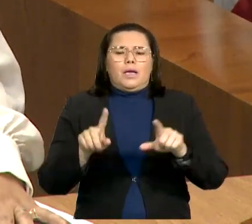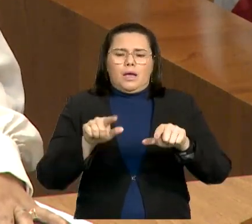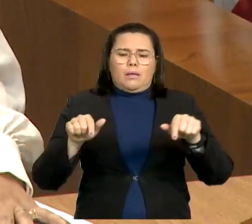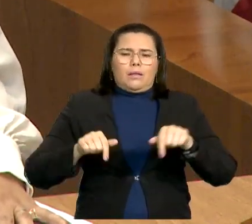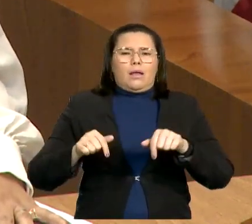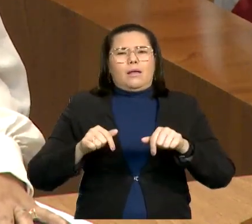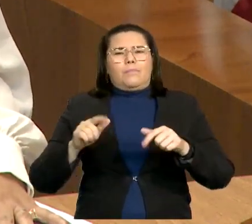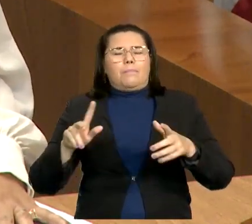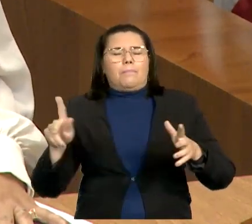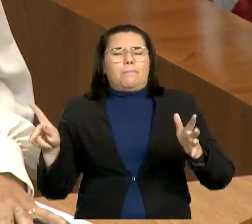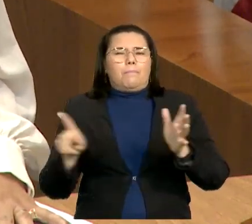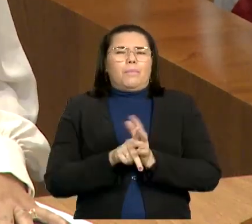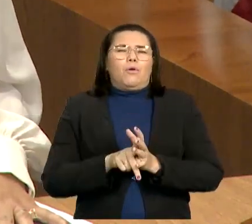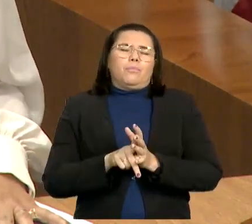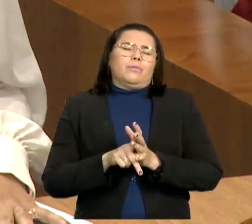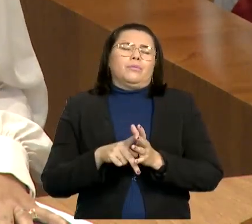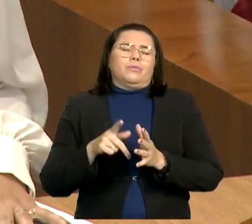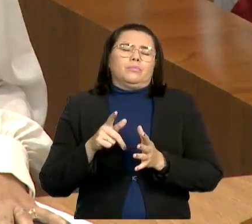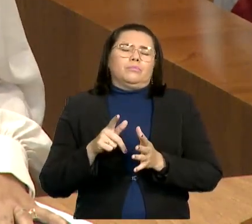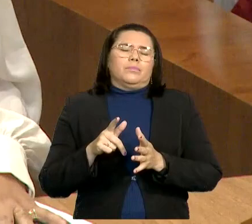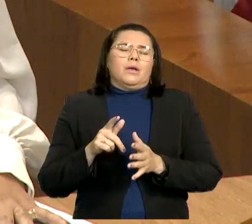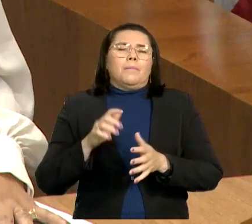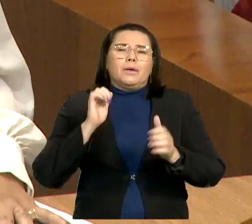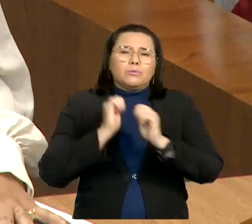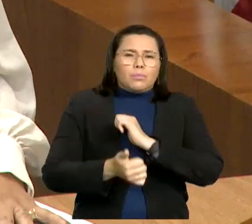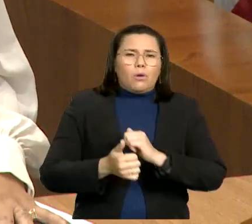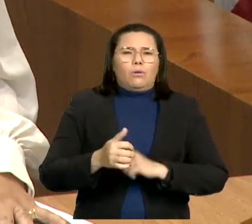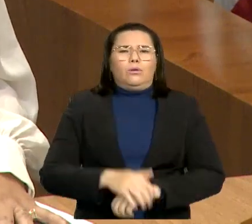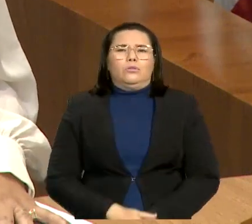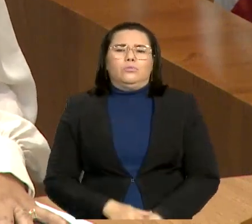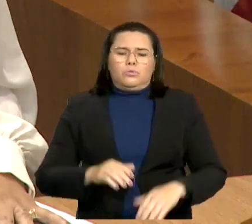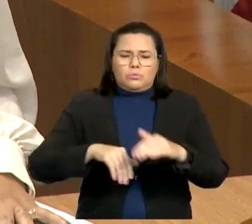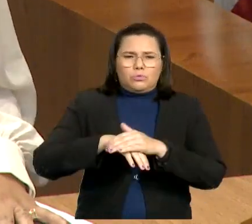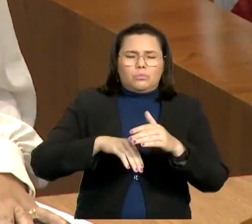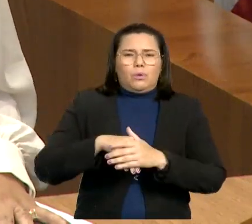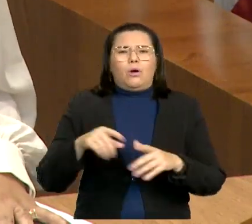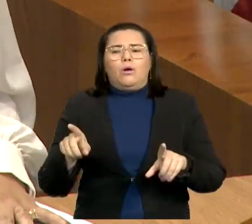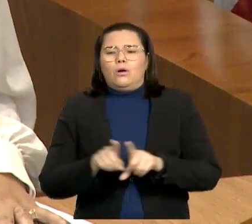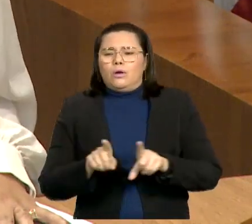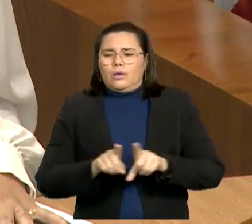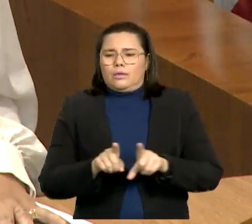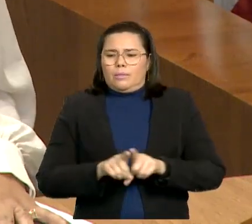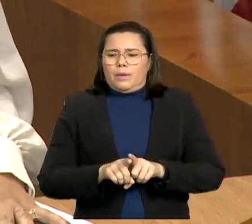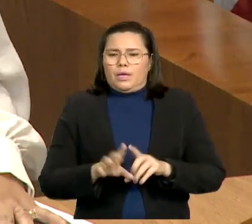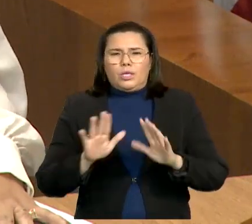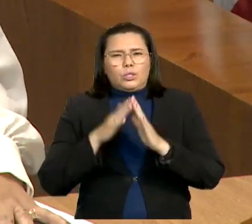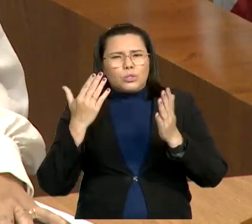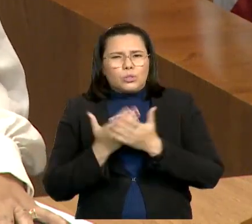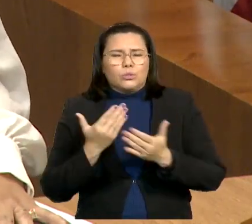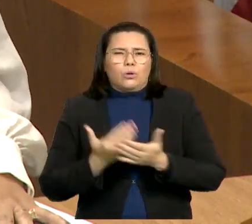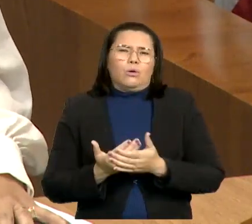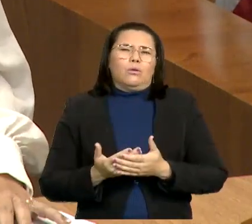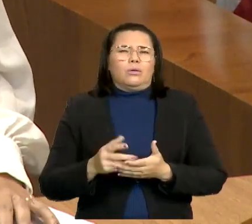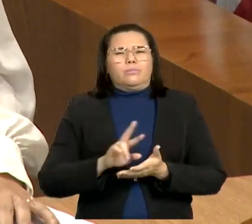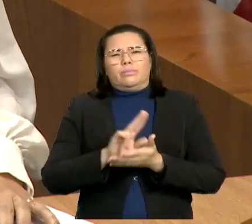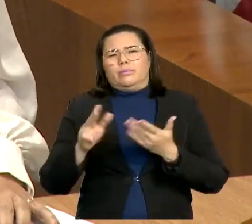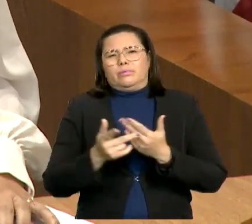outras estruturas para a lista de reforma do nosso Estado. Além do apoio para a saúde e a economia.